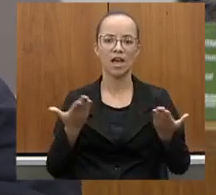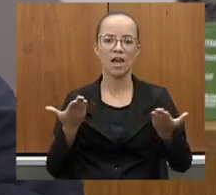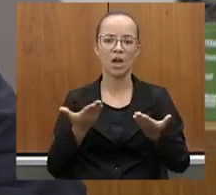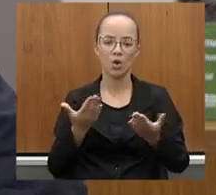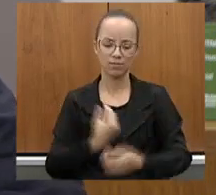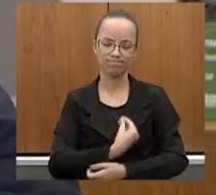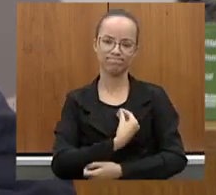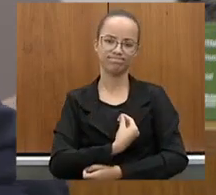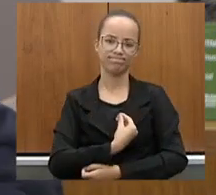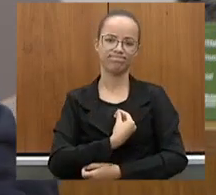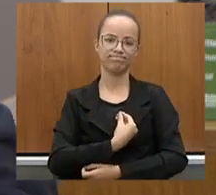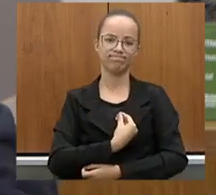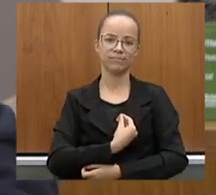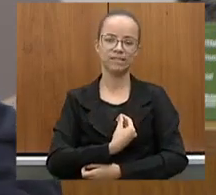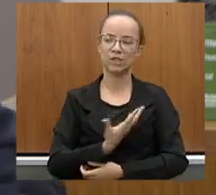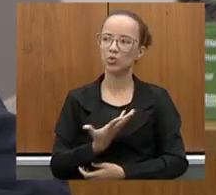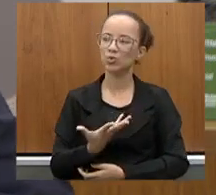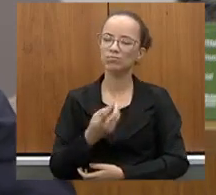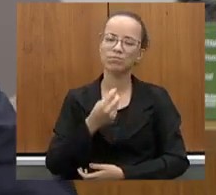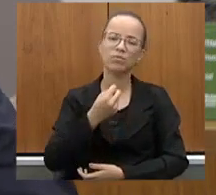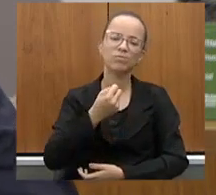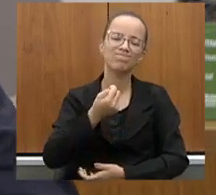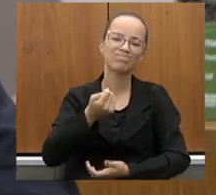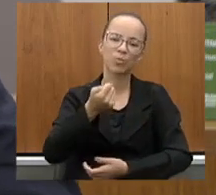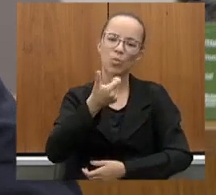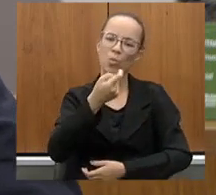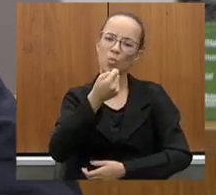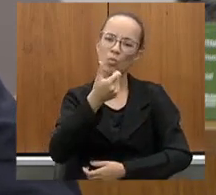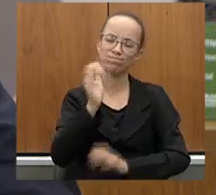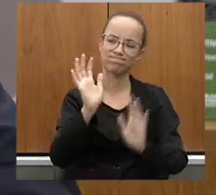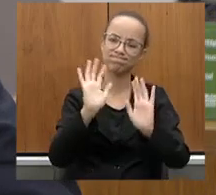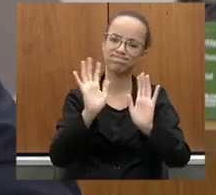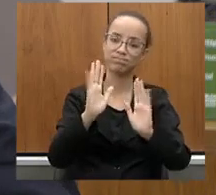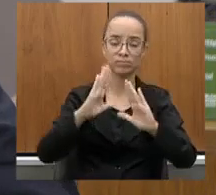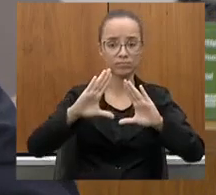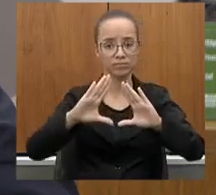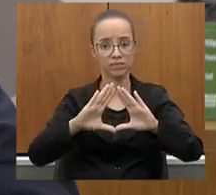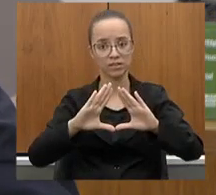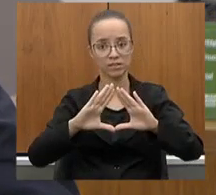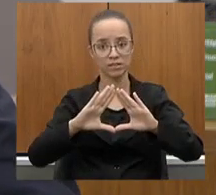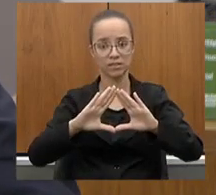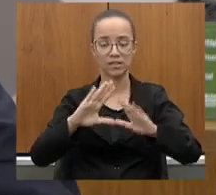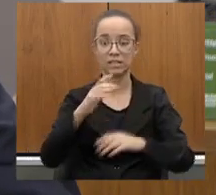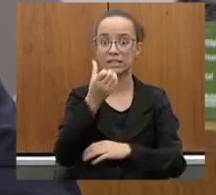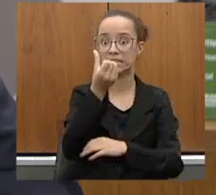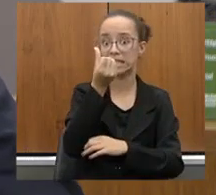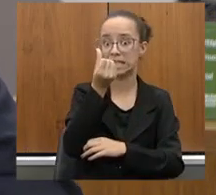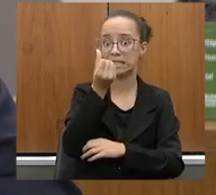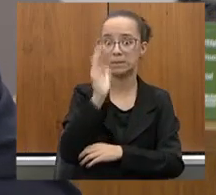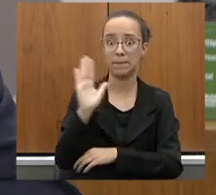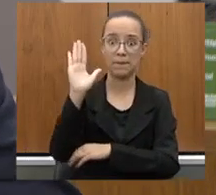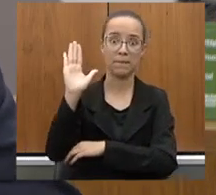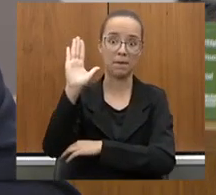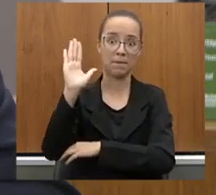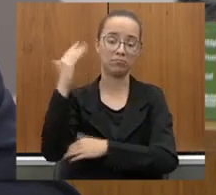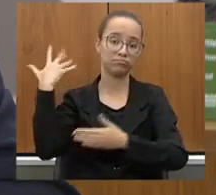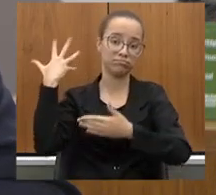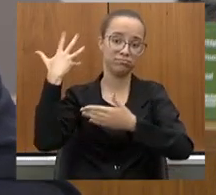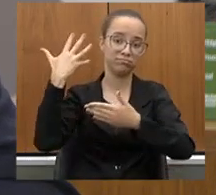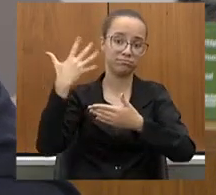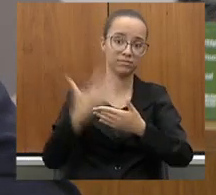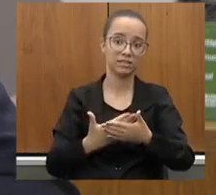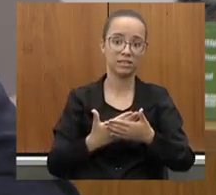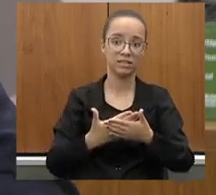da minha vida, quando estou despedindo também do Parlamento, depois de seis mandatos, com a votação de 62